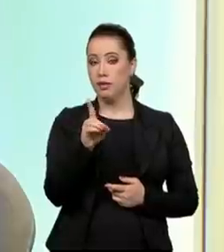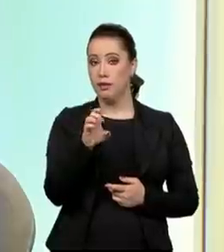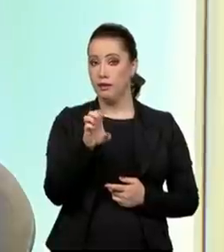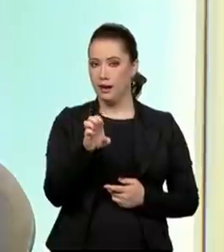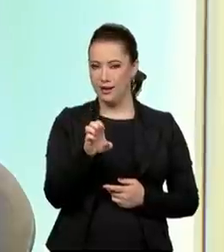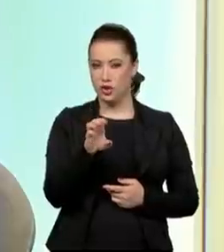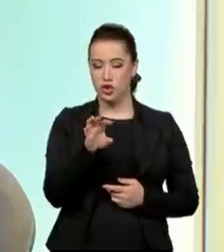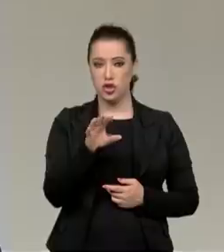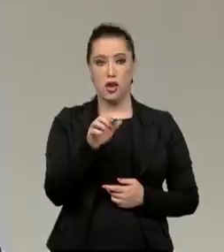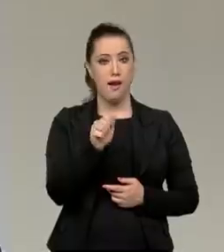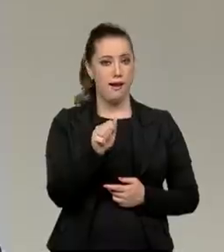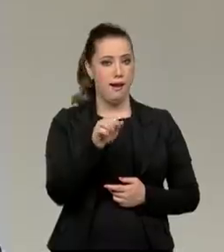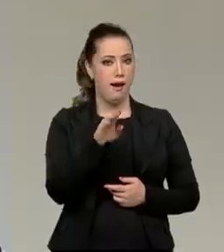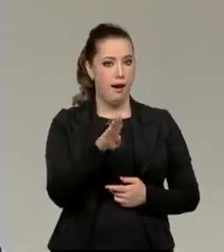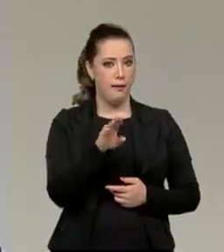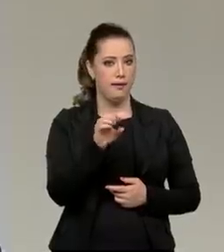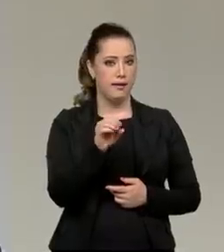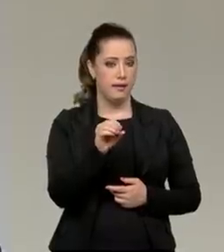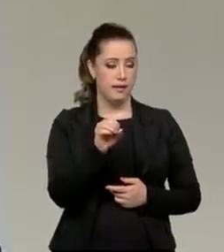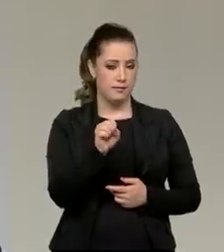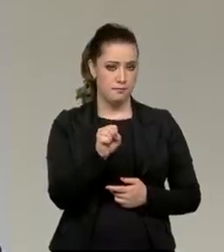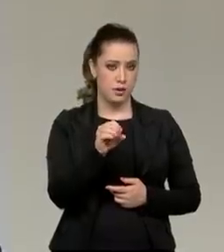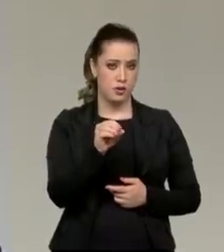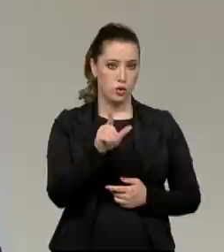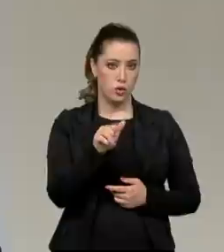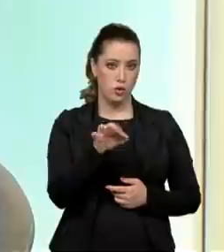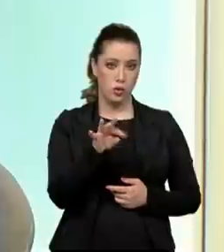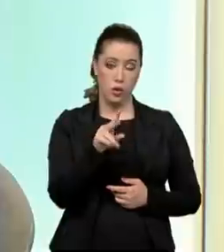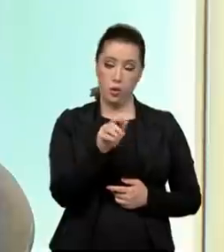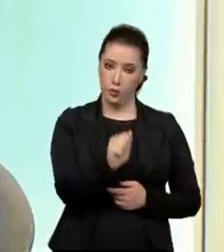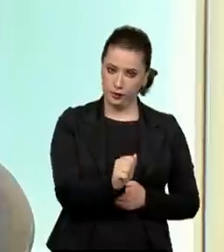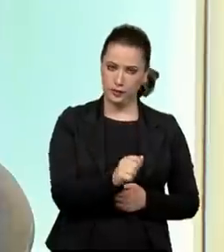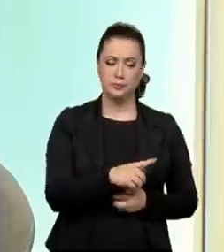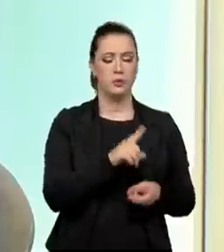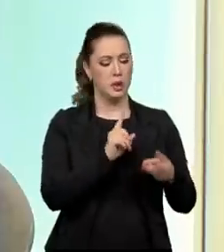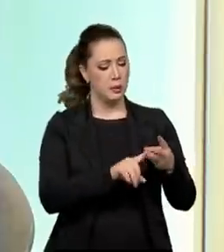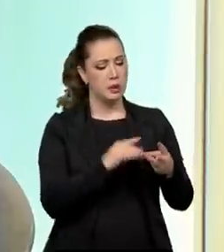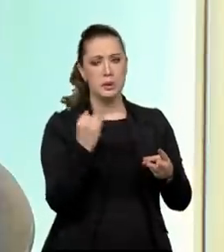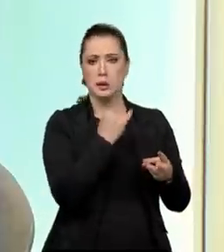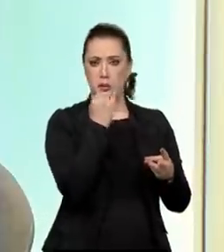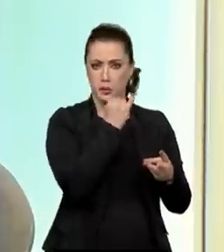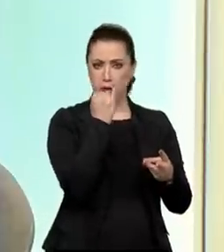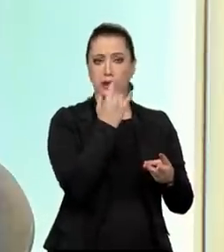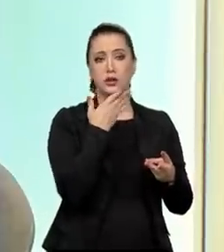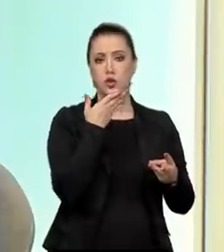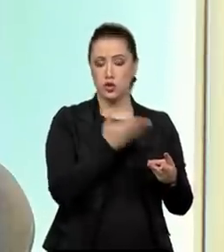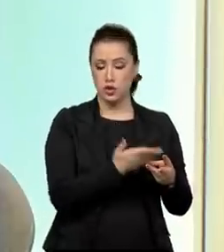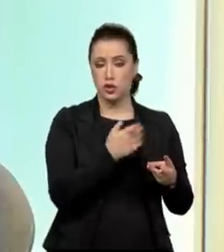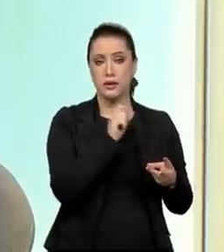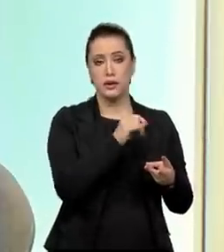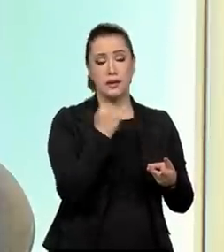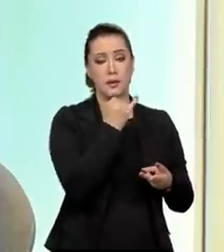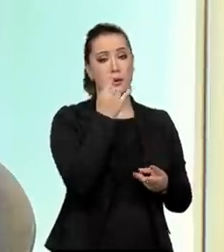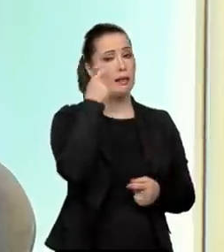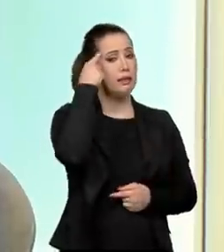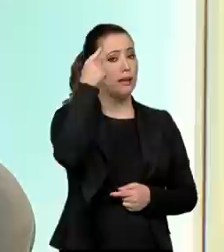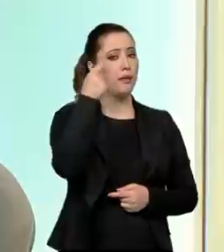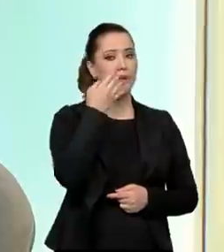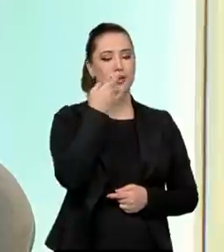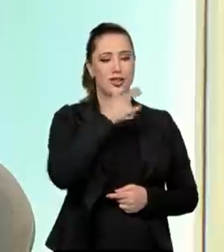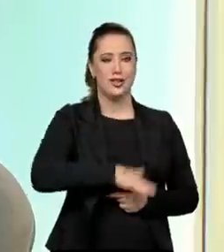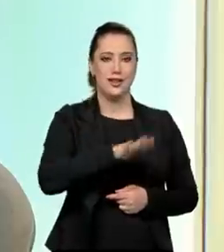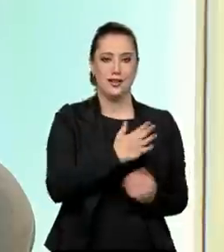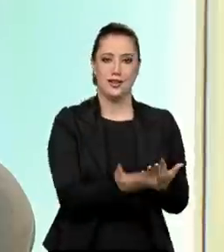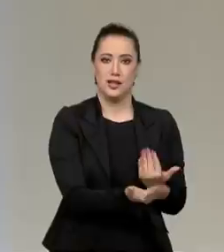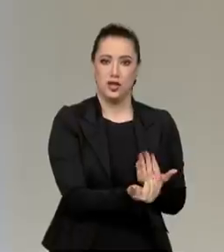terceiro ponto também que o ECA traz, e por isso ele é considerado uma das melhores legislações do mundo, é a ideia de criança